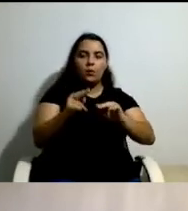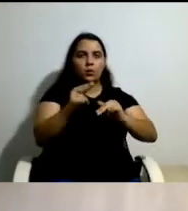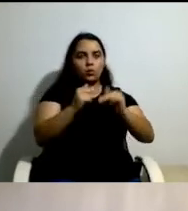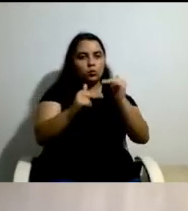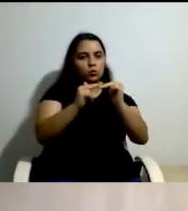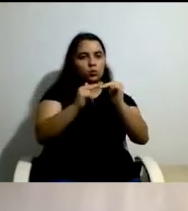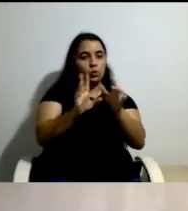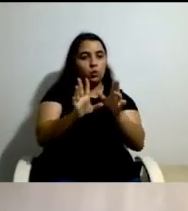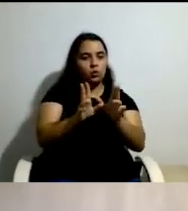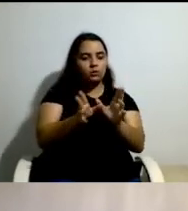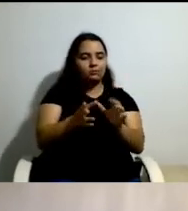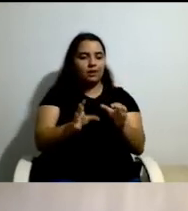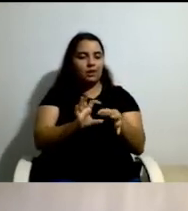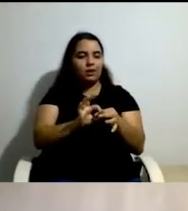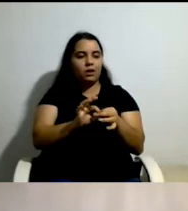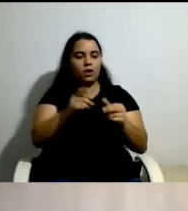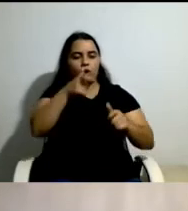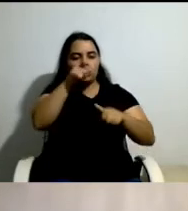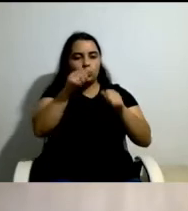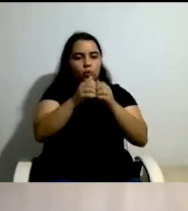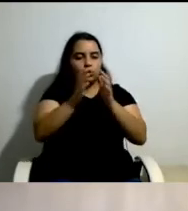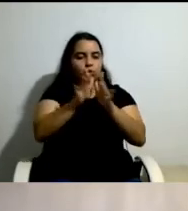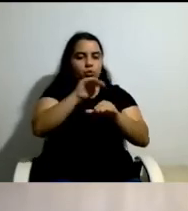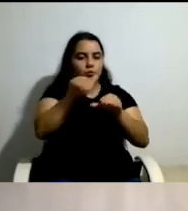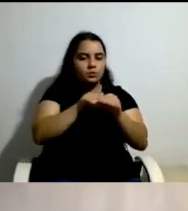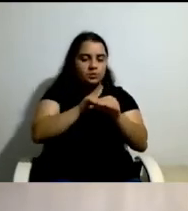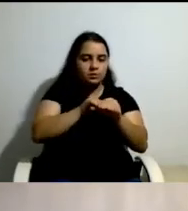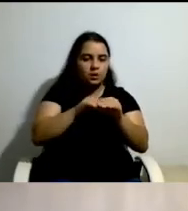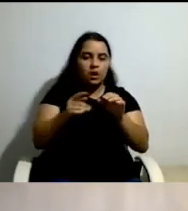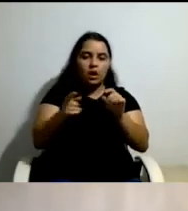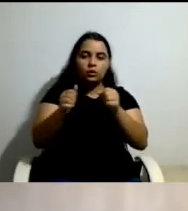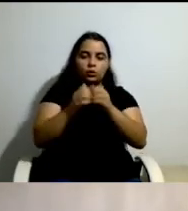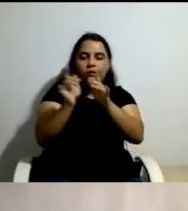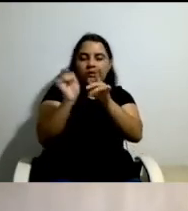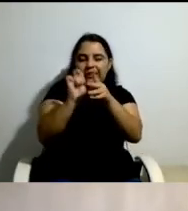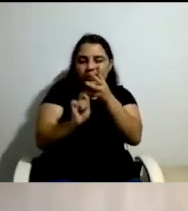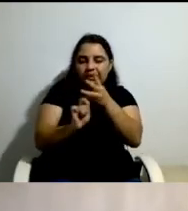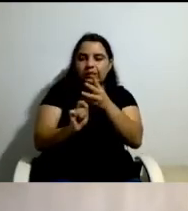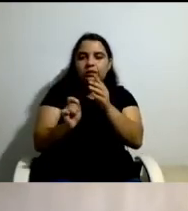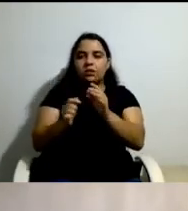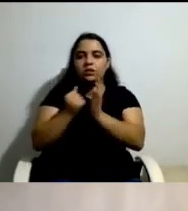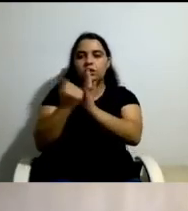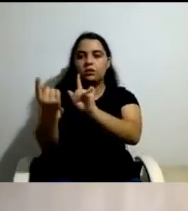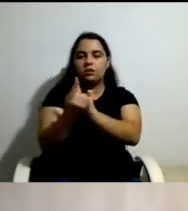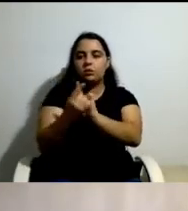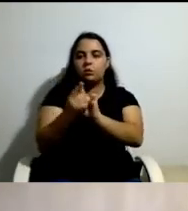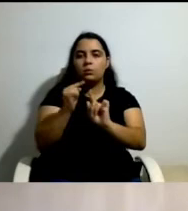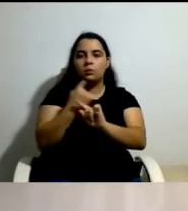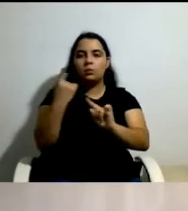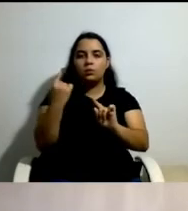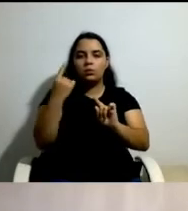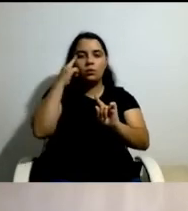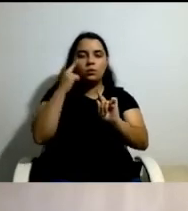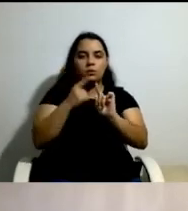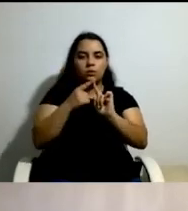participantes, na gestão de todos os aspectos relativos à assistência pessoal. Ora, o princípio da autonomia das participantes apresenta-se